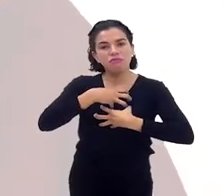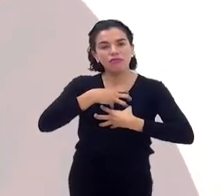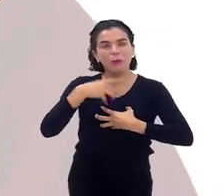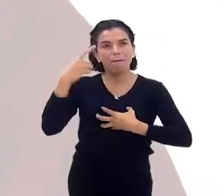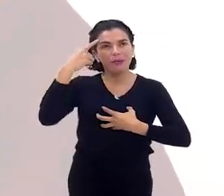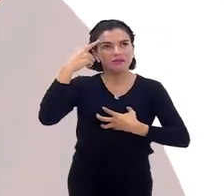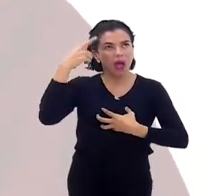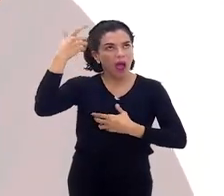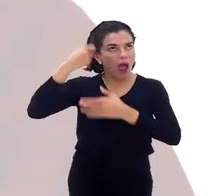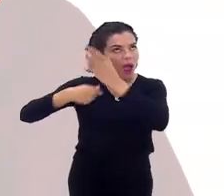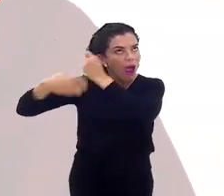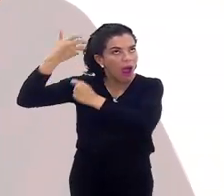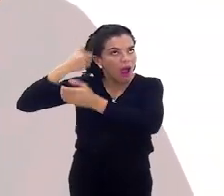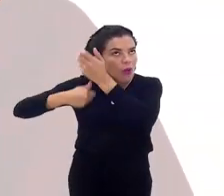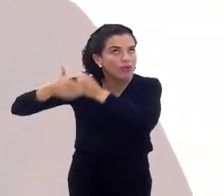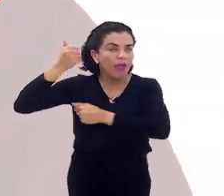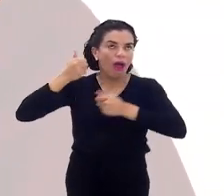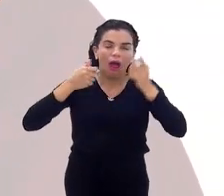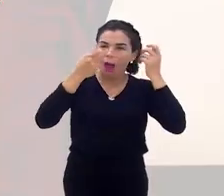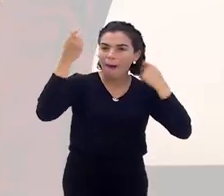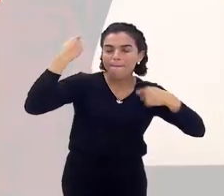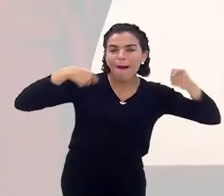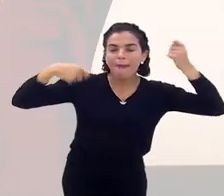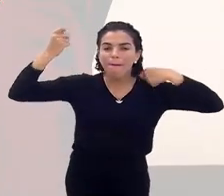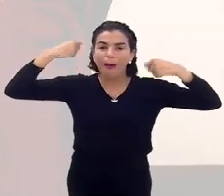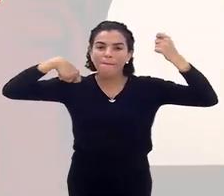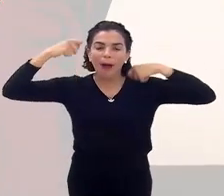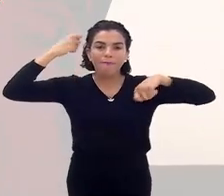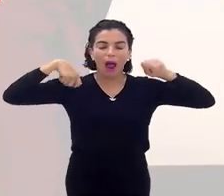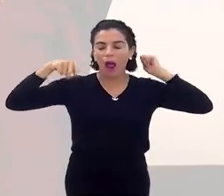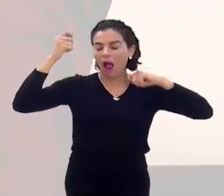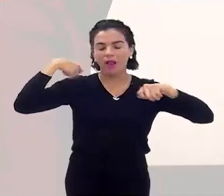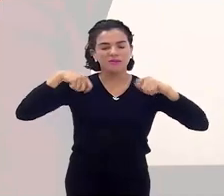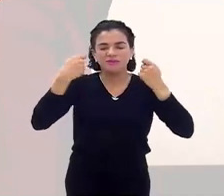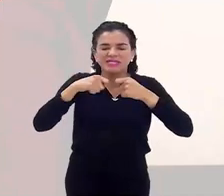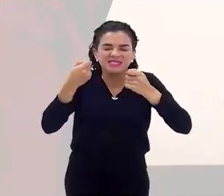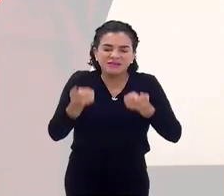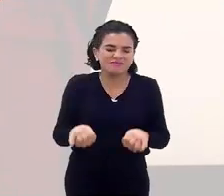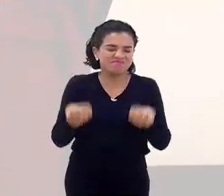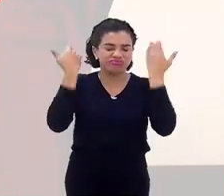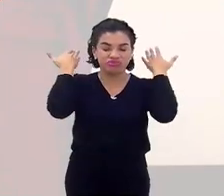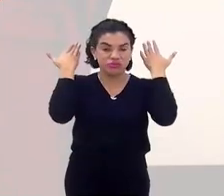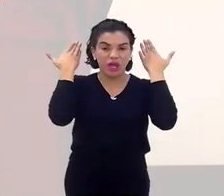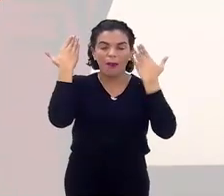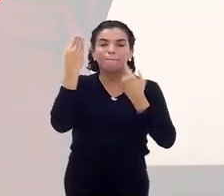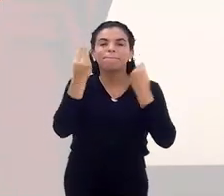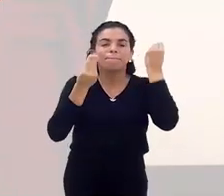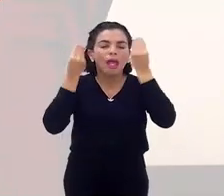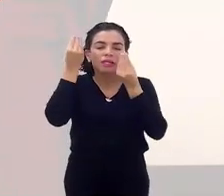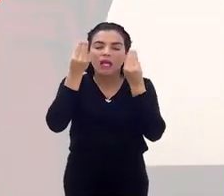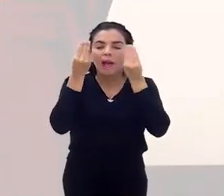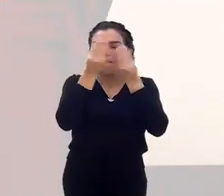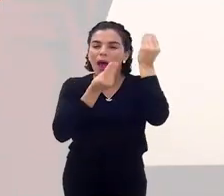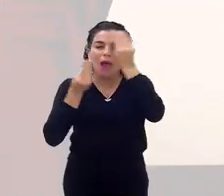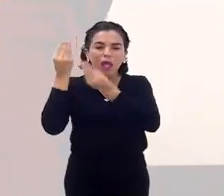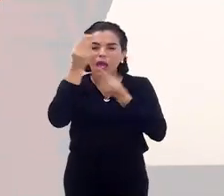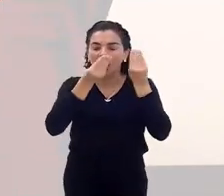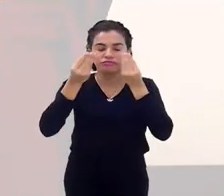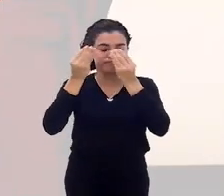de eu não ter que pensar no meu cabelo. Opa! Você nem imagina. Pois é. Entendeu? De eu não ter que pensar em maquiagem. De